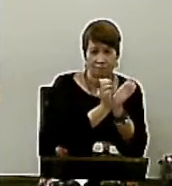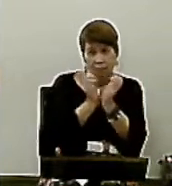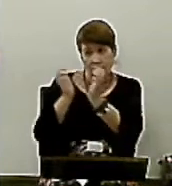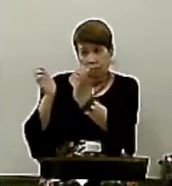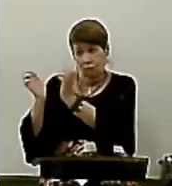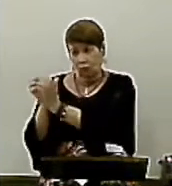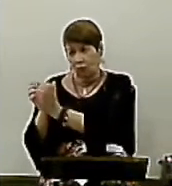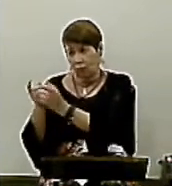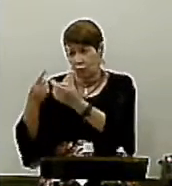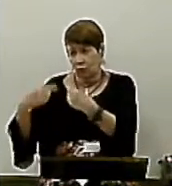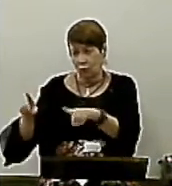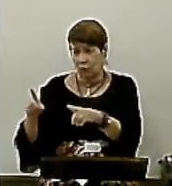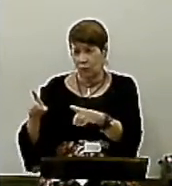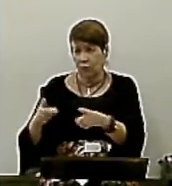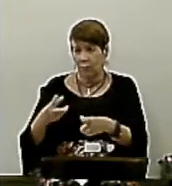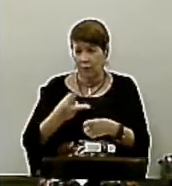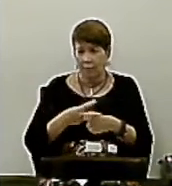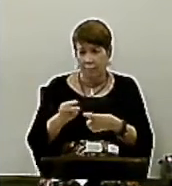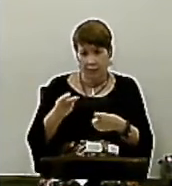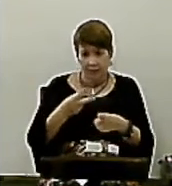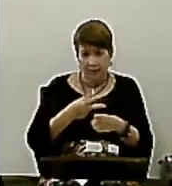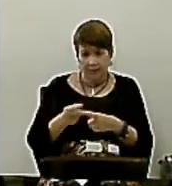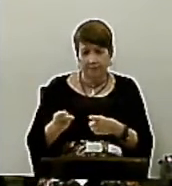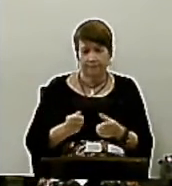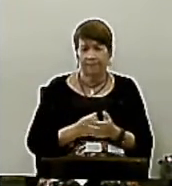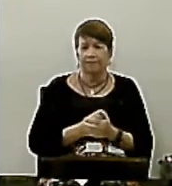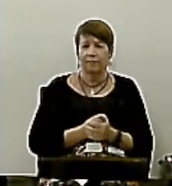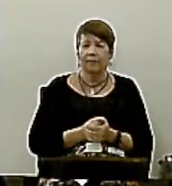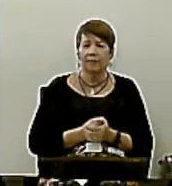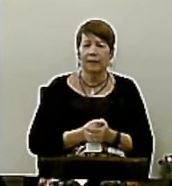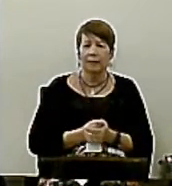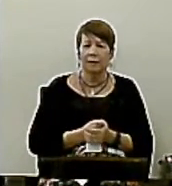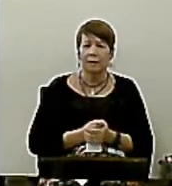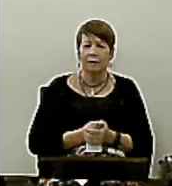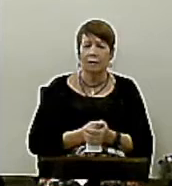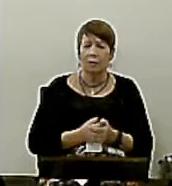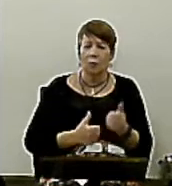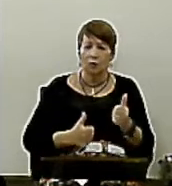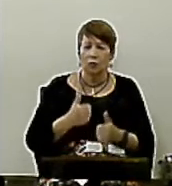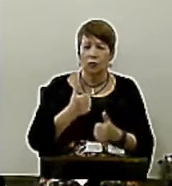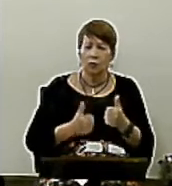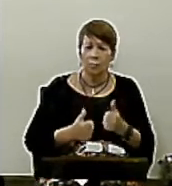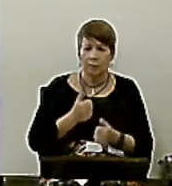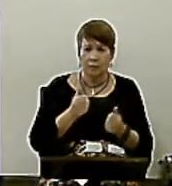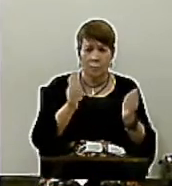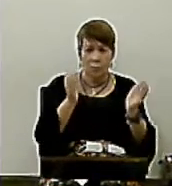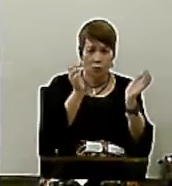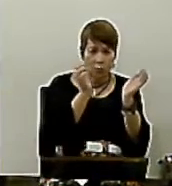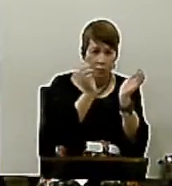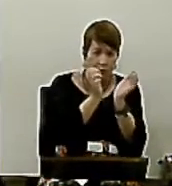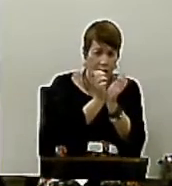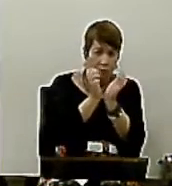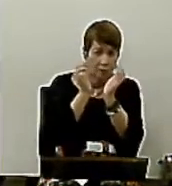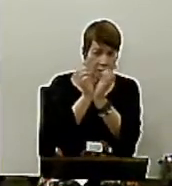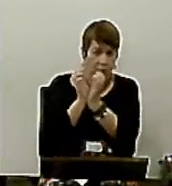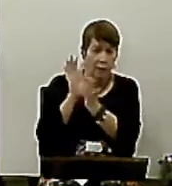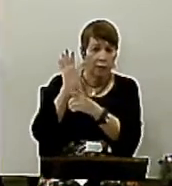Ele sempre traz Jogos de cooperação Em que um grupo Vai ajudar O outro A fazer melhor